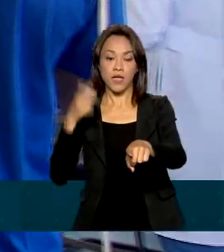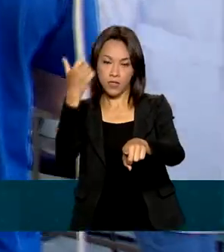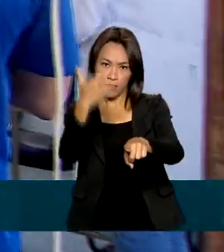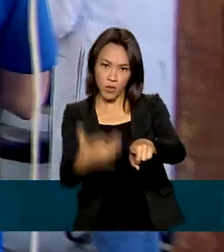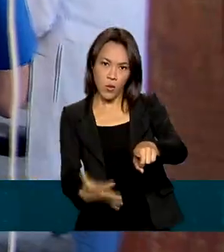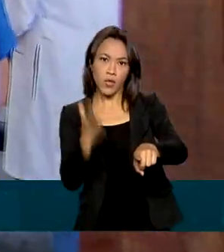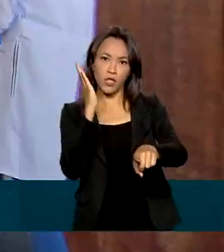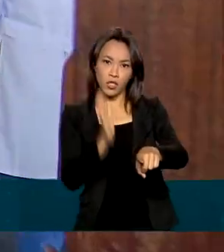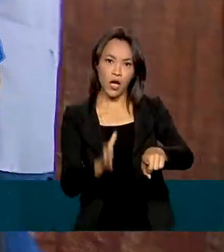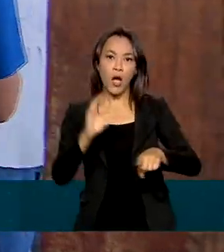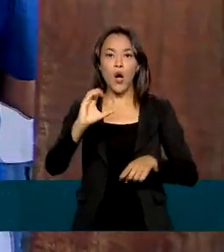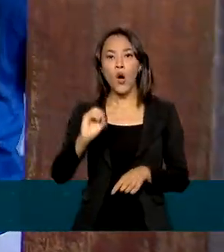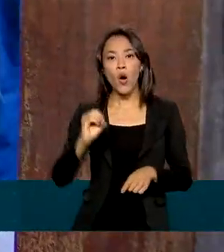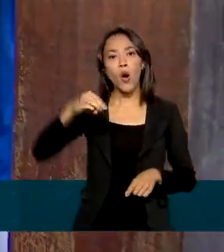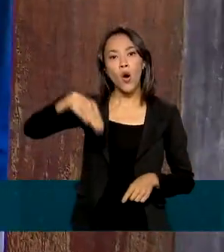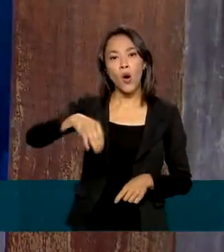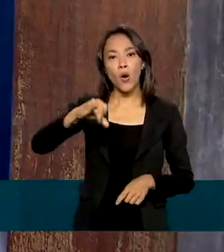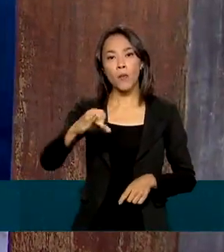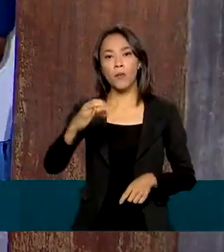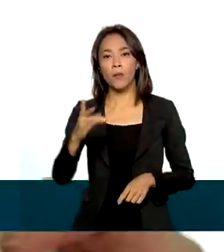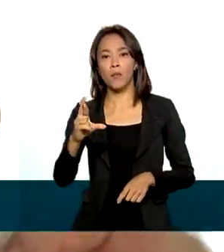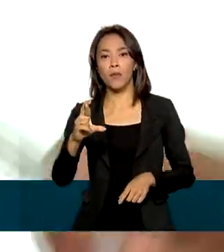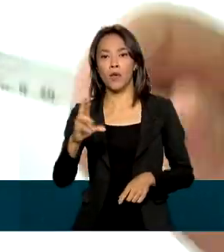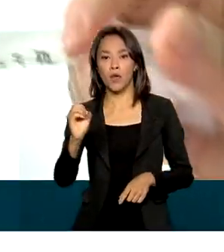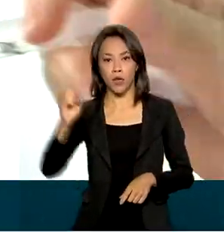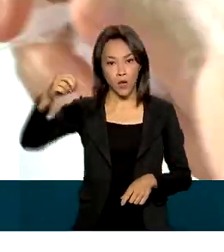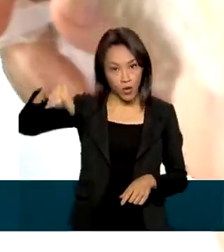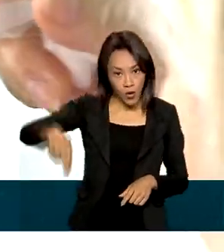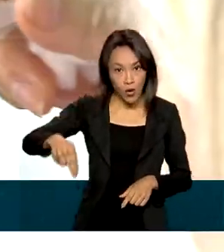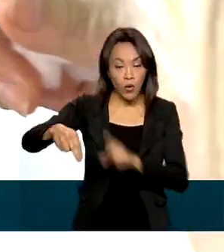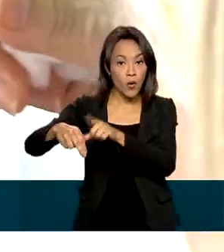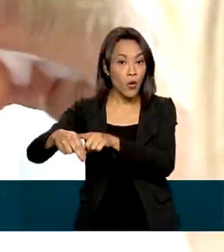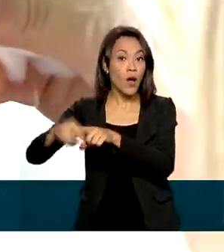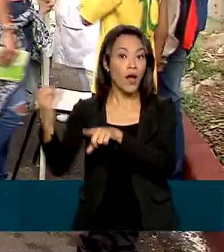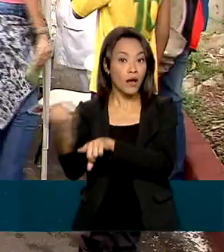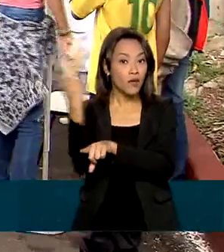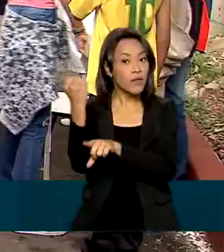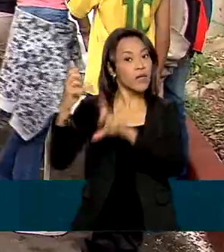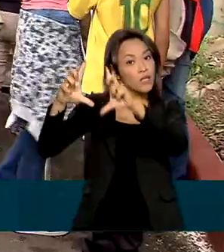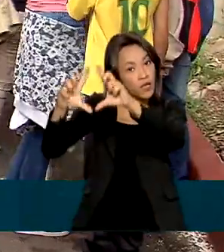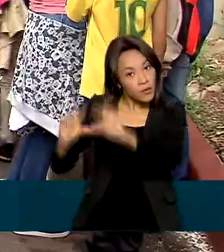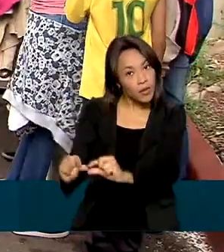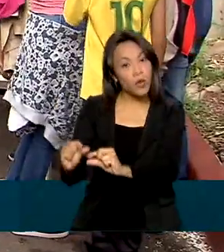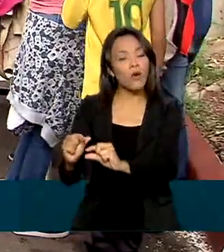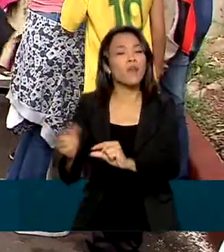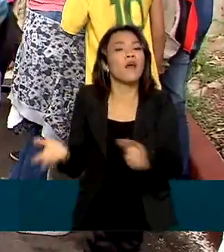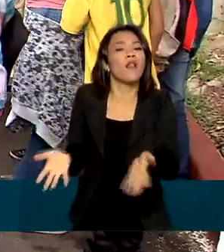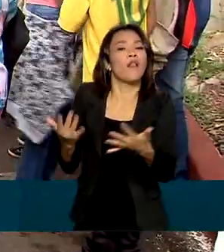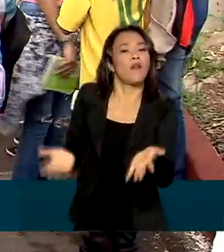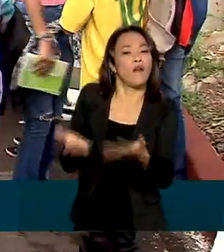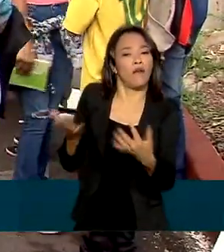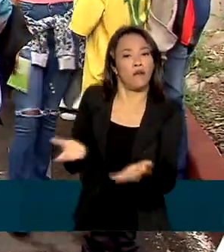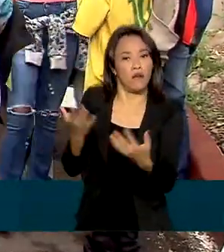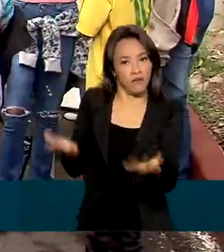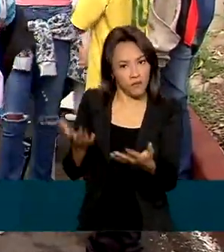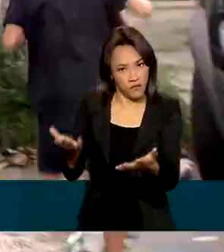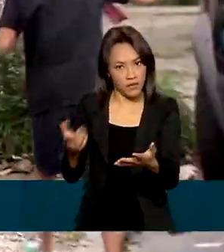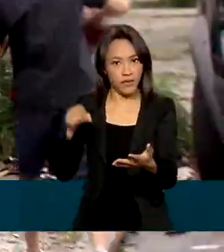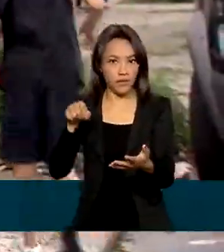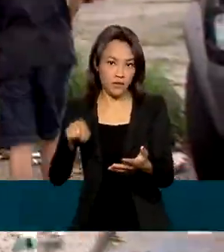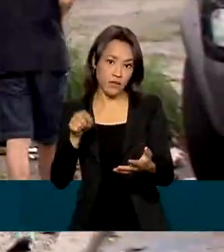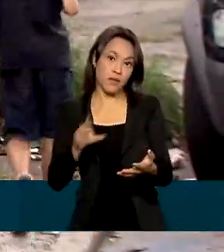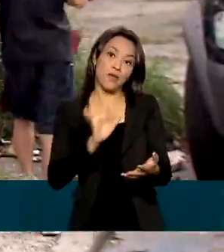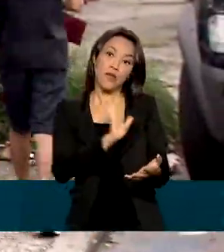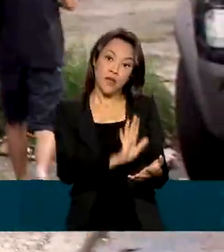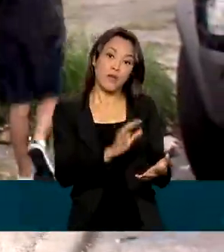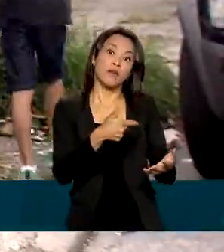já predominante em várias partes do mundo, tem severidade mínima e provoca casos leves, não justificando a